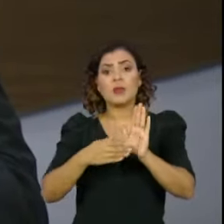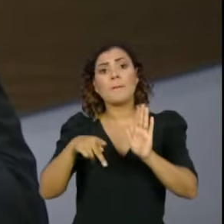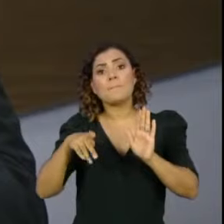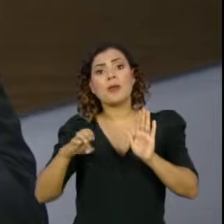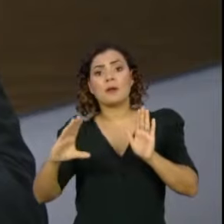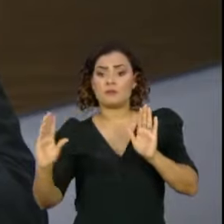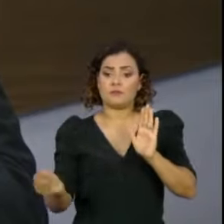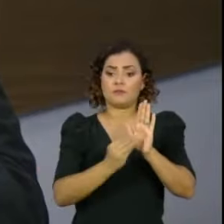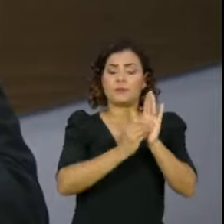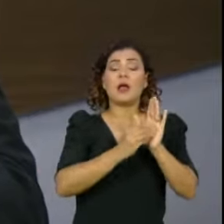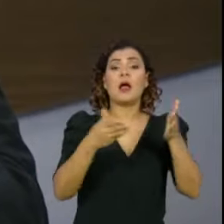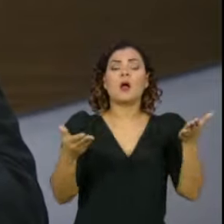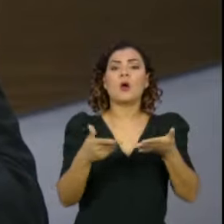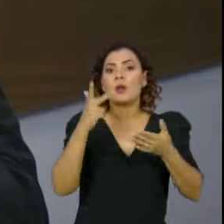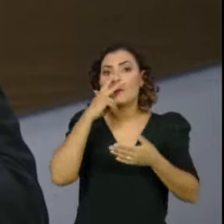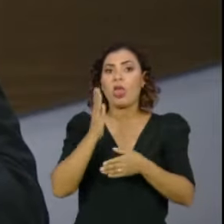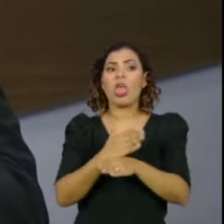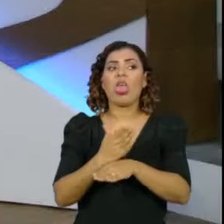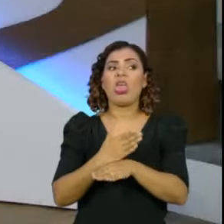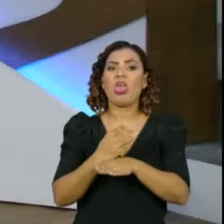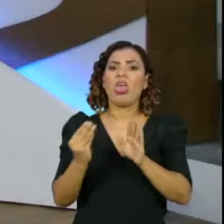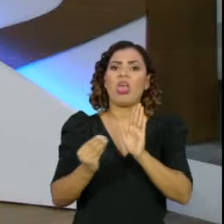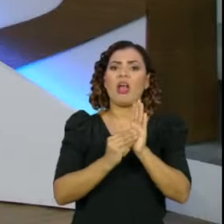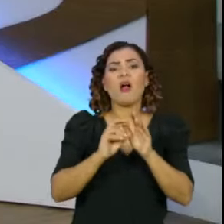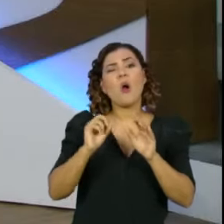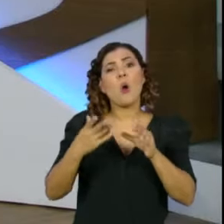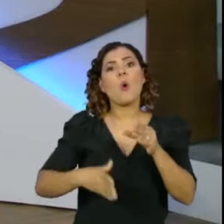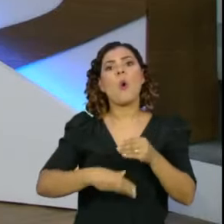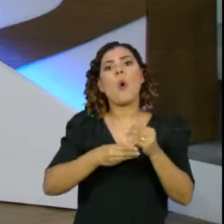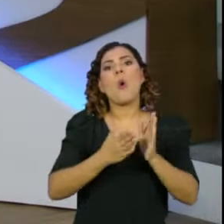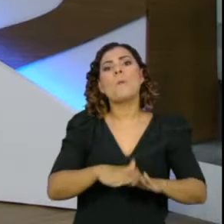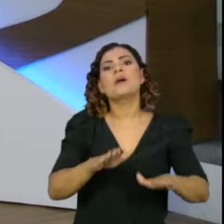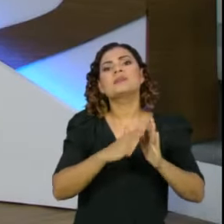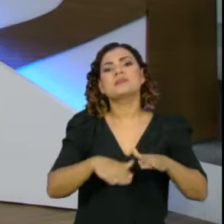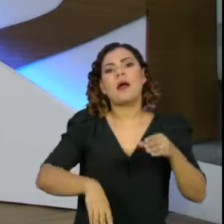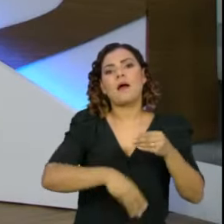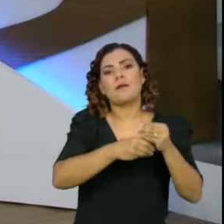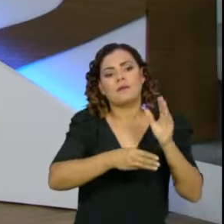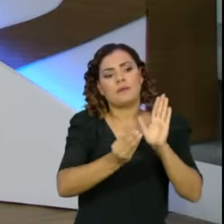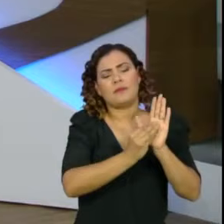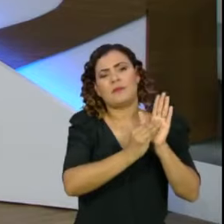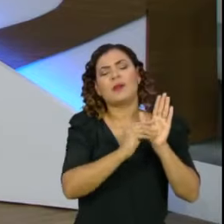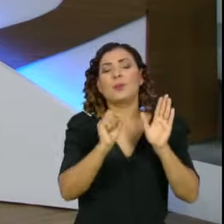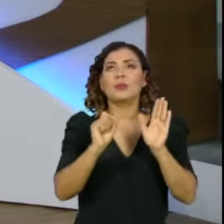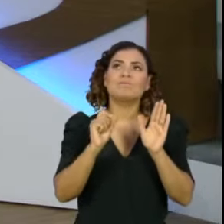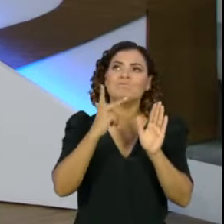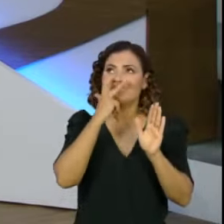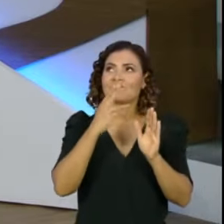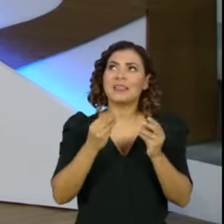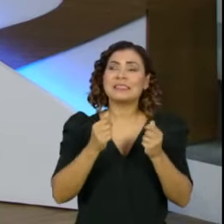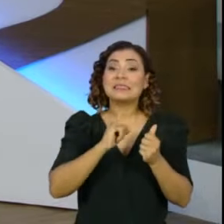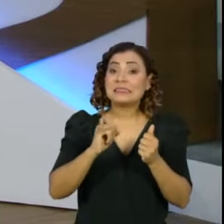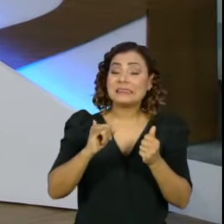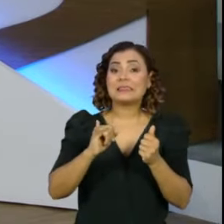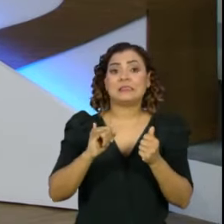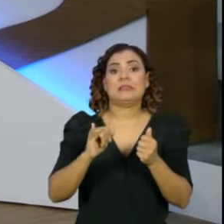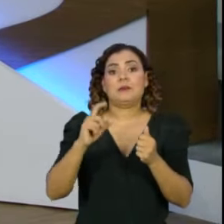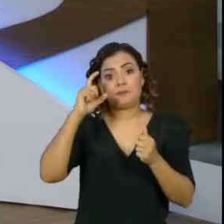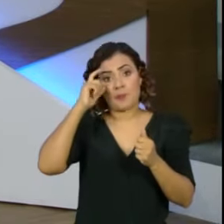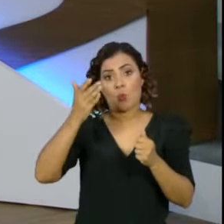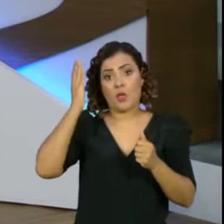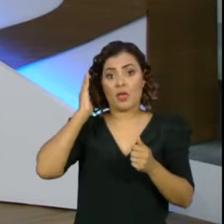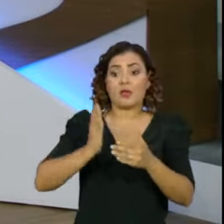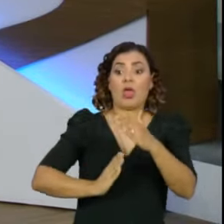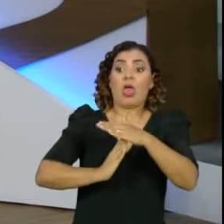mais ou menos ali ou como um bode na sala ou pelo menos como uma compensação que seria dada para essa agenda fiscal do ministro Paulo Guedes.